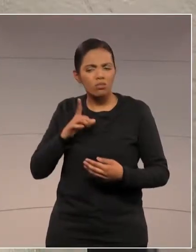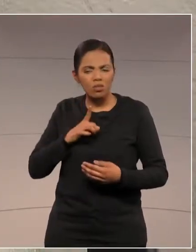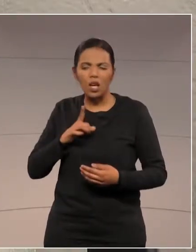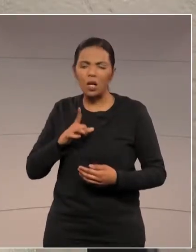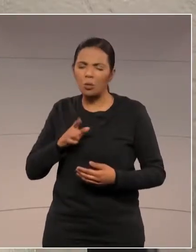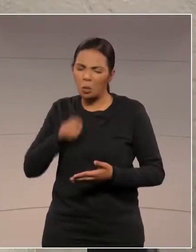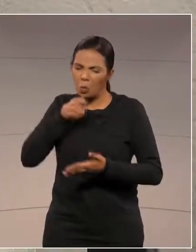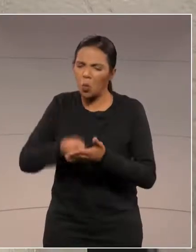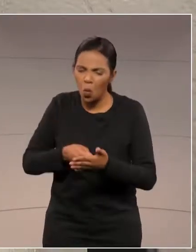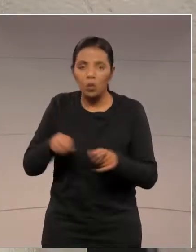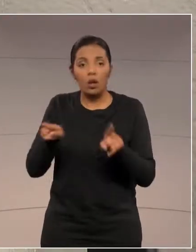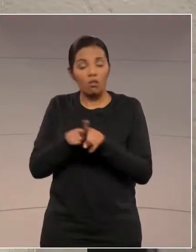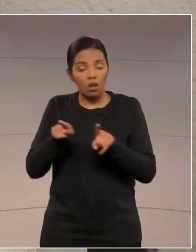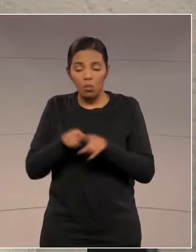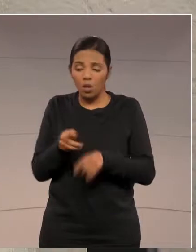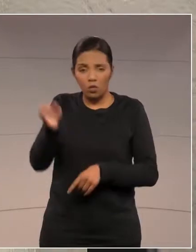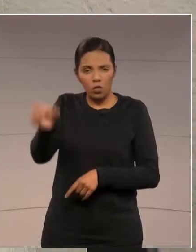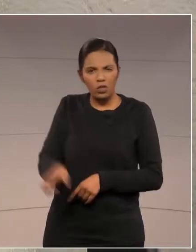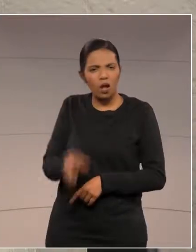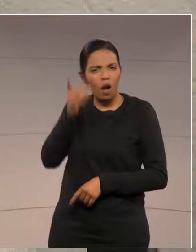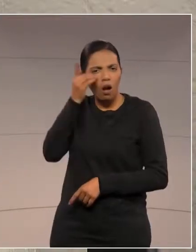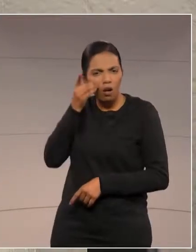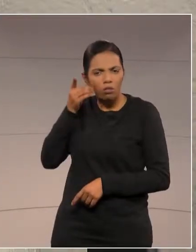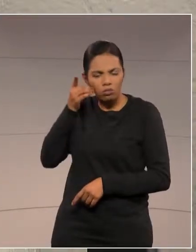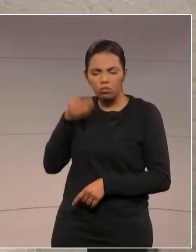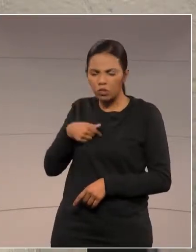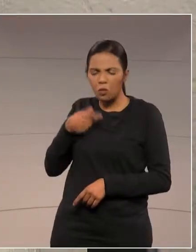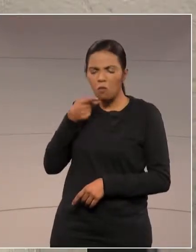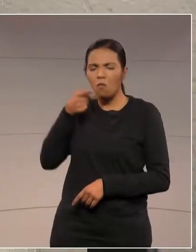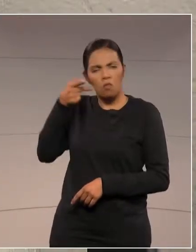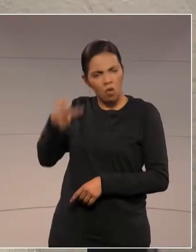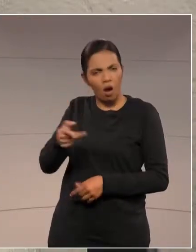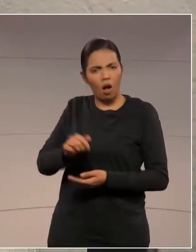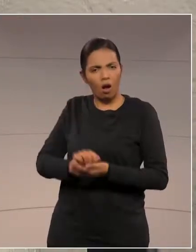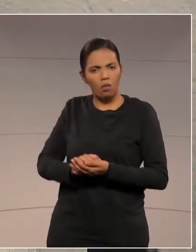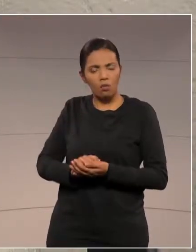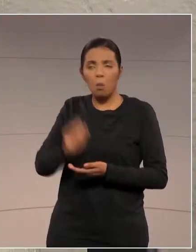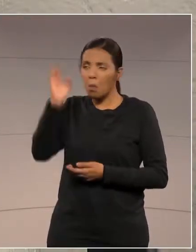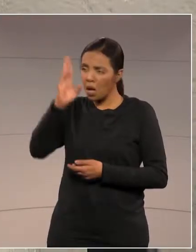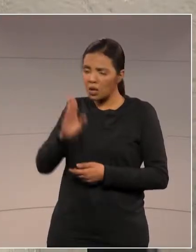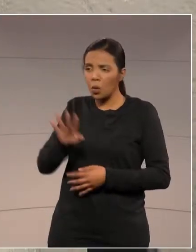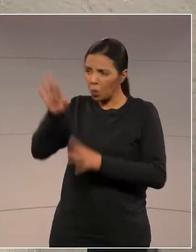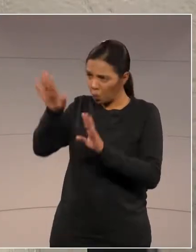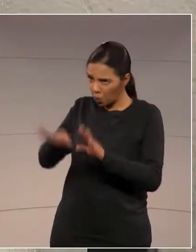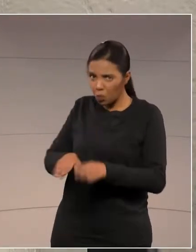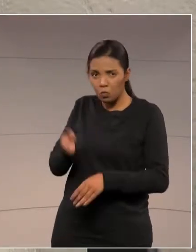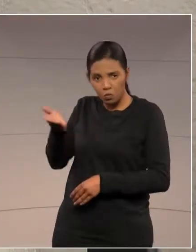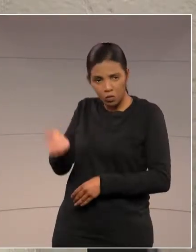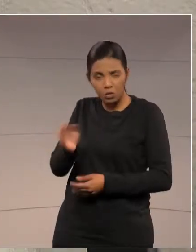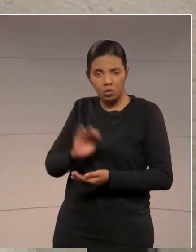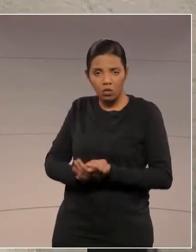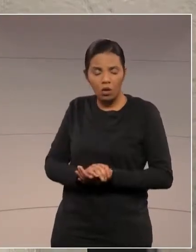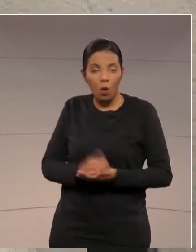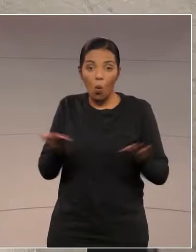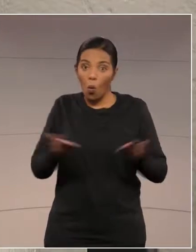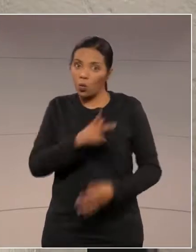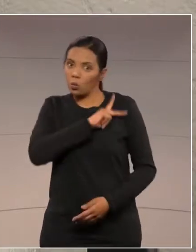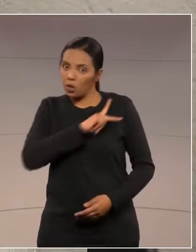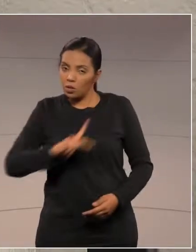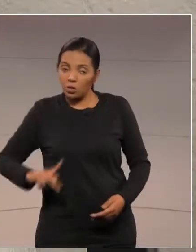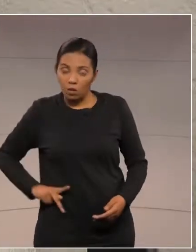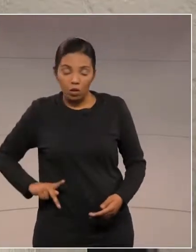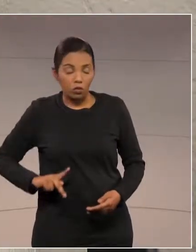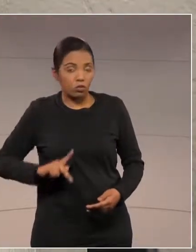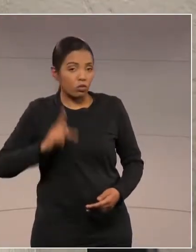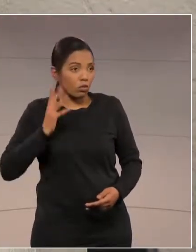o deputado Arruda, eloquente quando eu falo aqui, o Brasil lhe admira, hoje o senhor falava, o presidente Traiano falou, vamos parar para ouvir